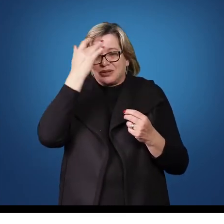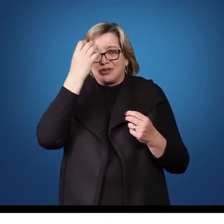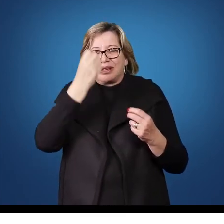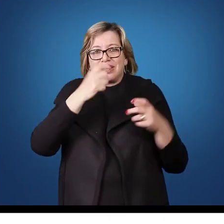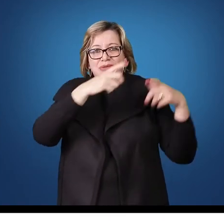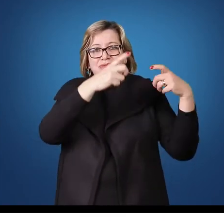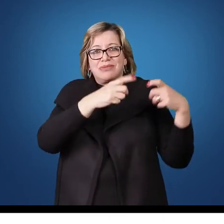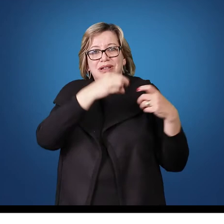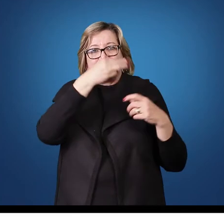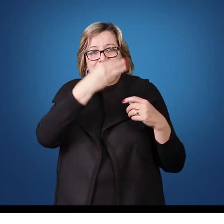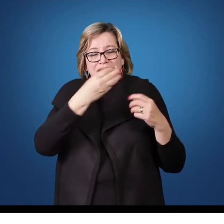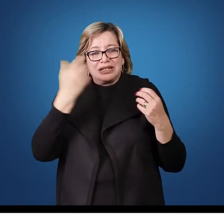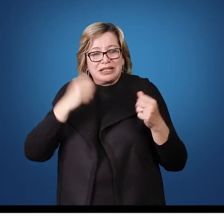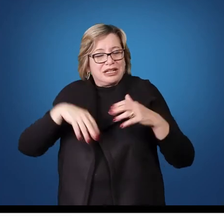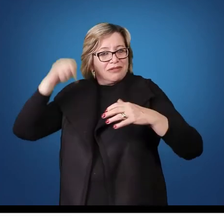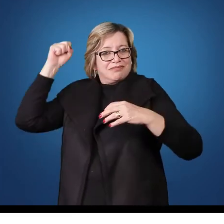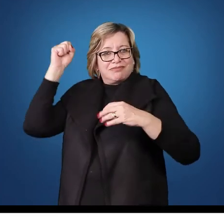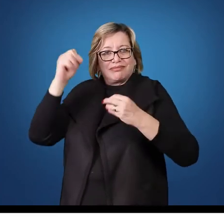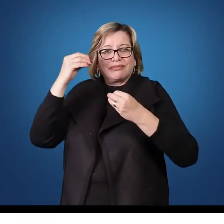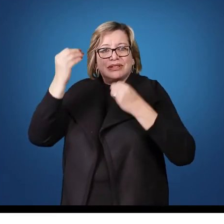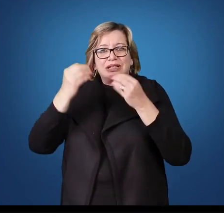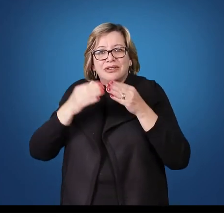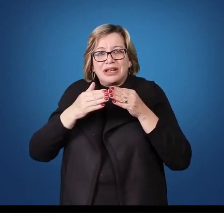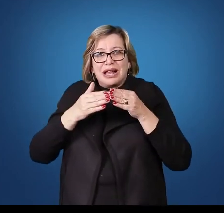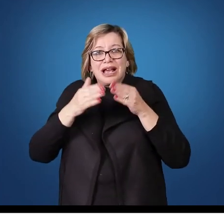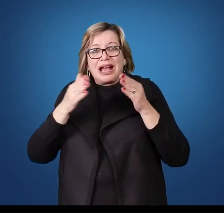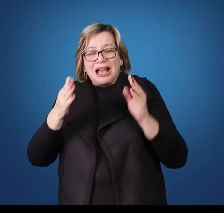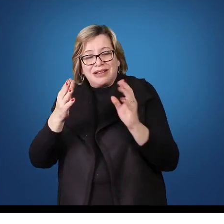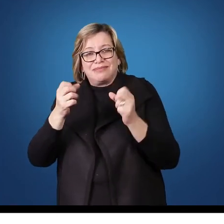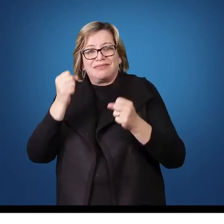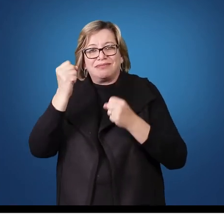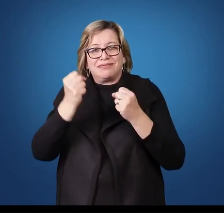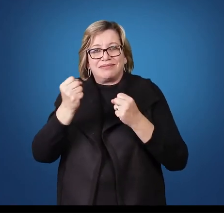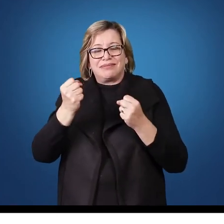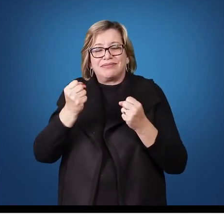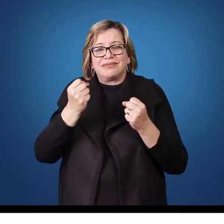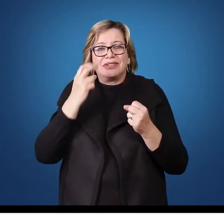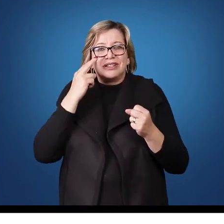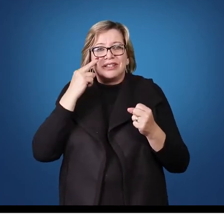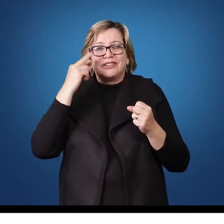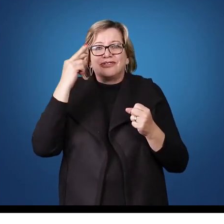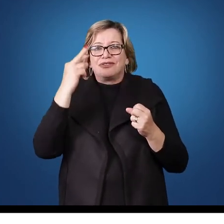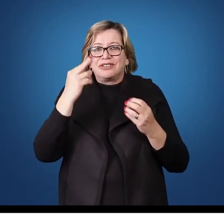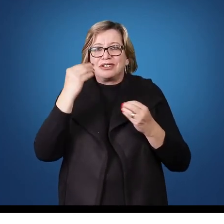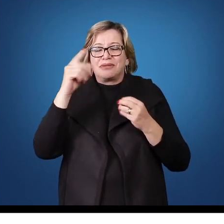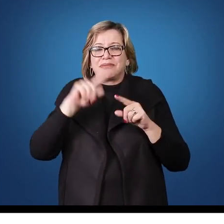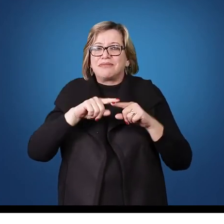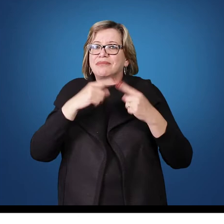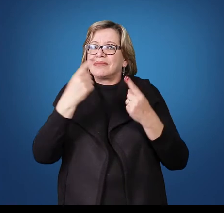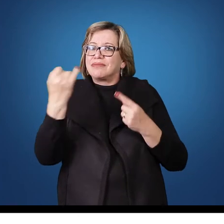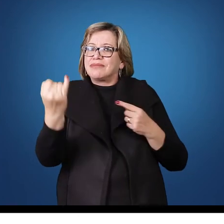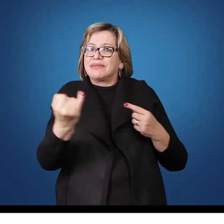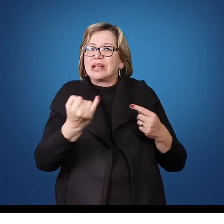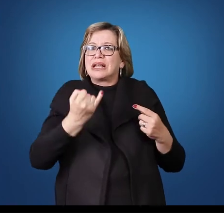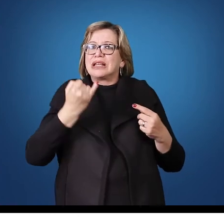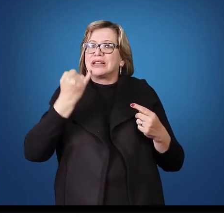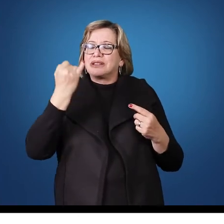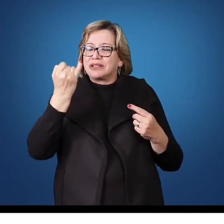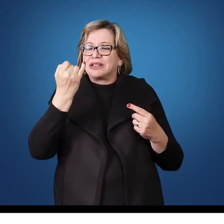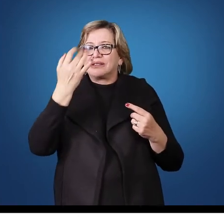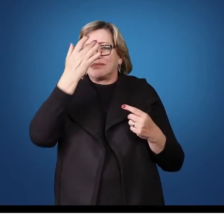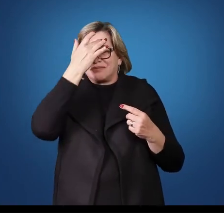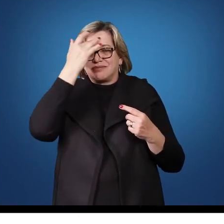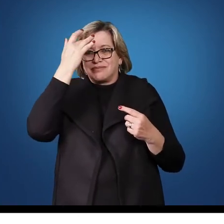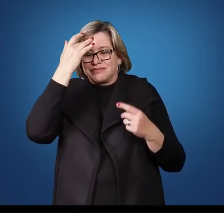queira atacar na saída de rede, ele vai abrir para recepção na posição 2. Mas é importante que se o jogador da posição 3